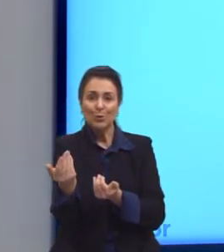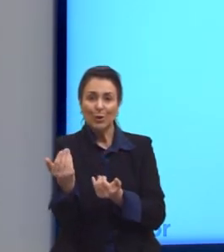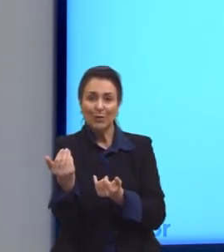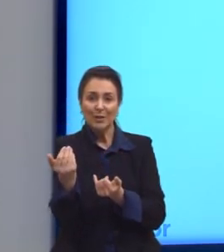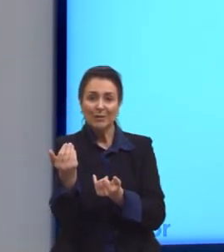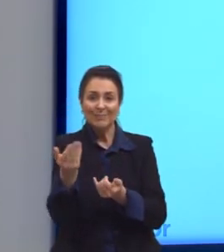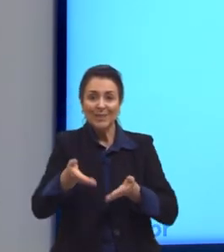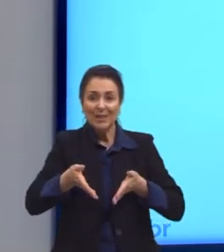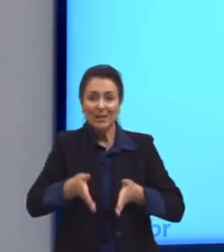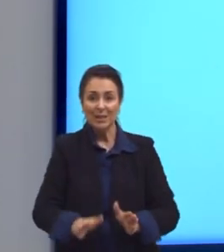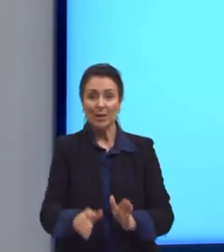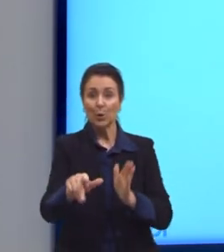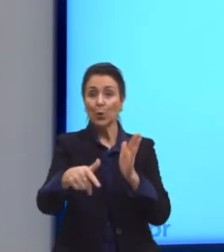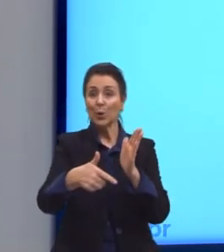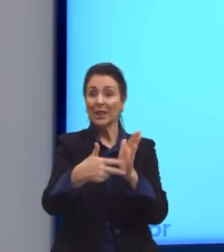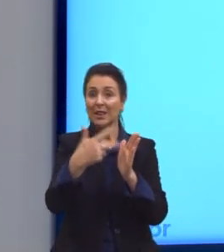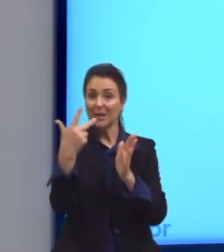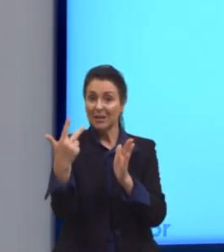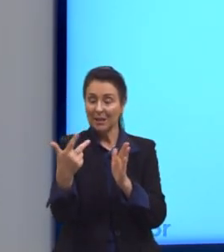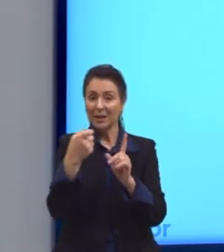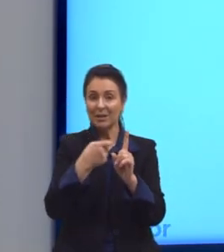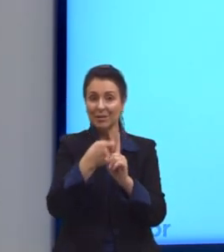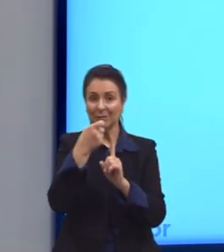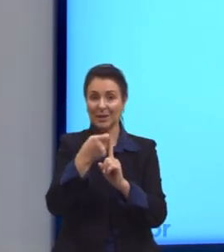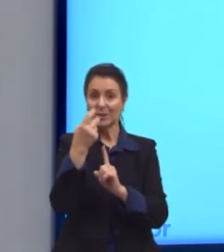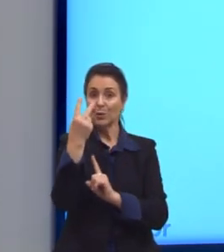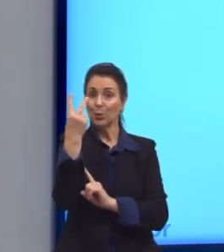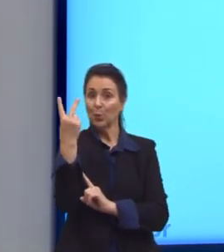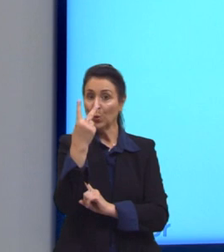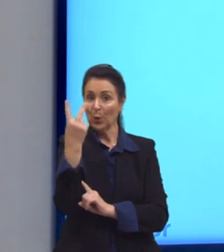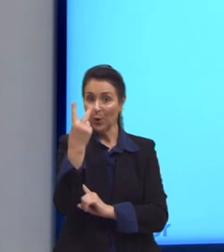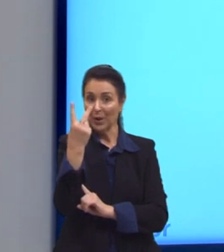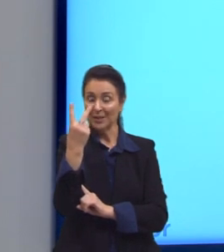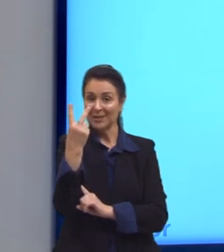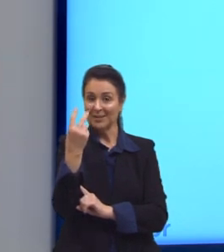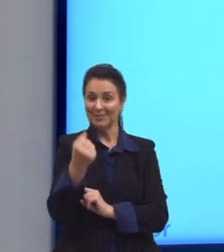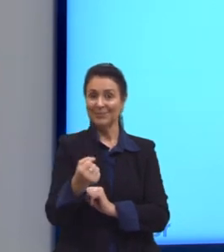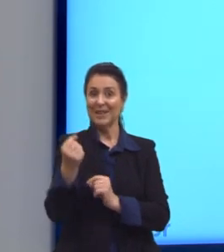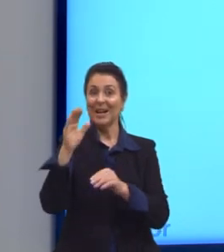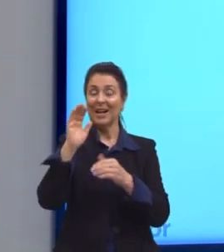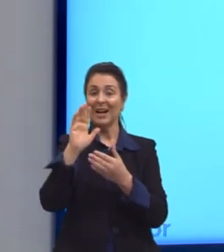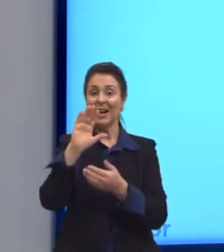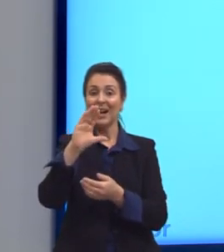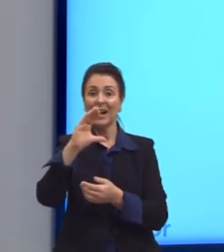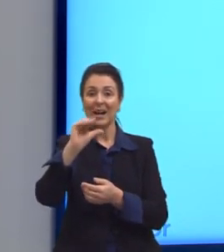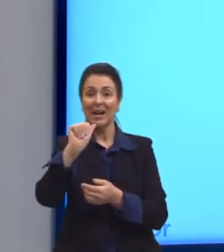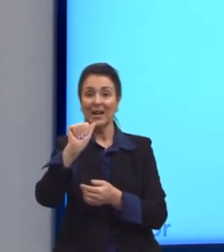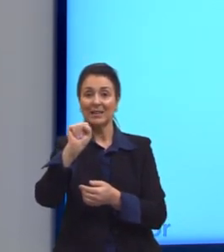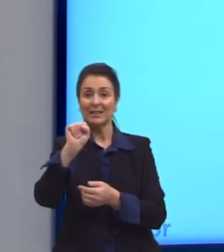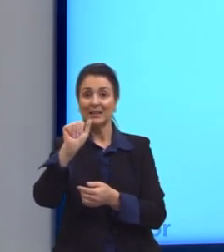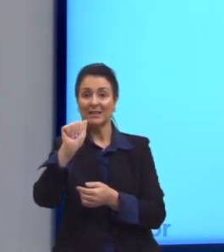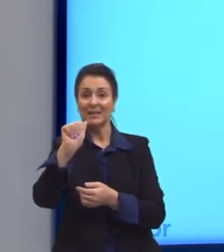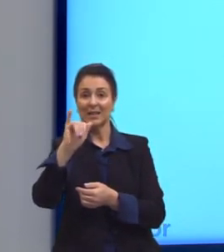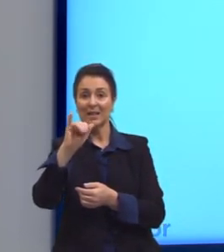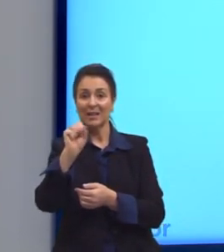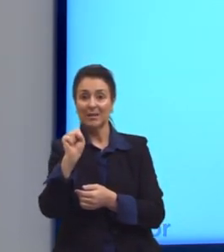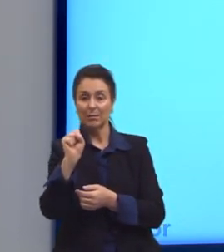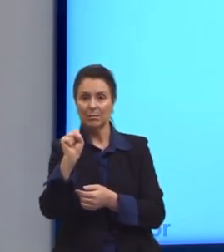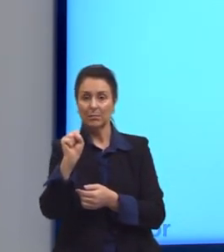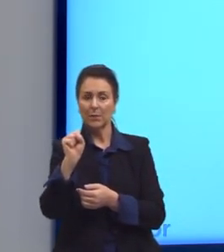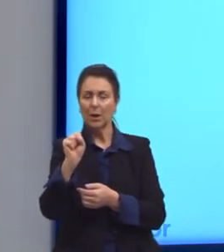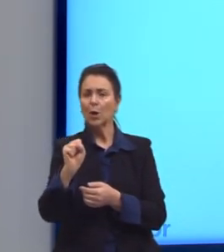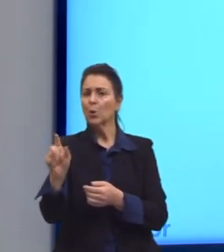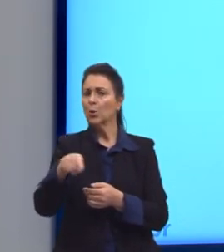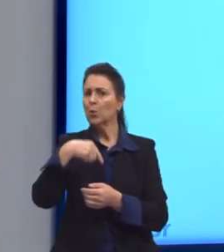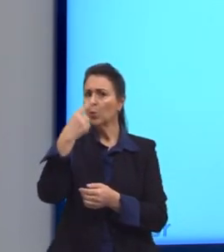então. No terceiro mês, nós temos dois casais de coelhos. No próximo mês, aquele casal lá do início,